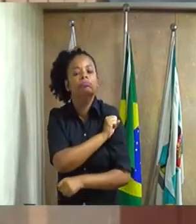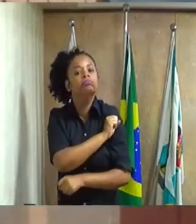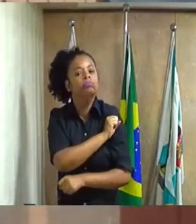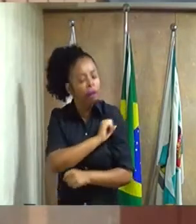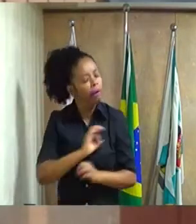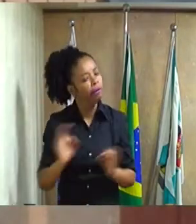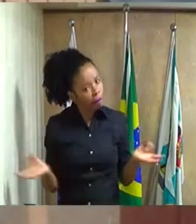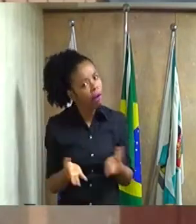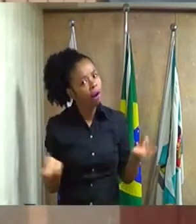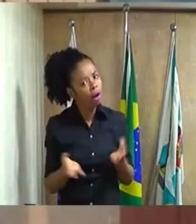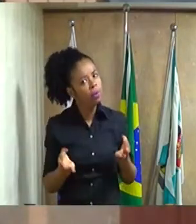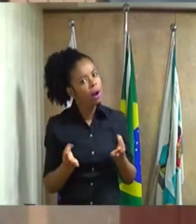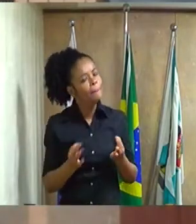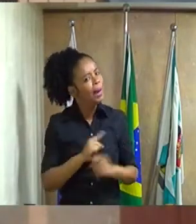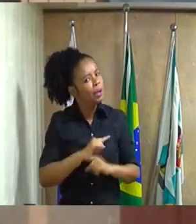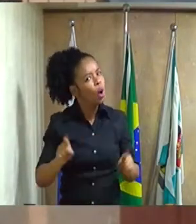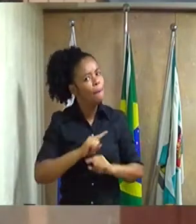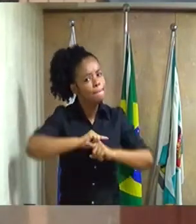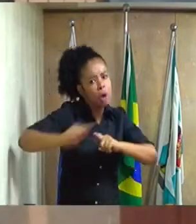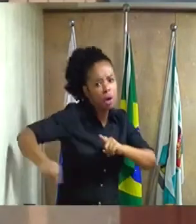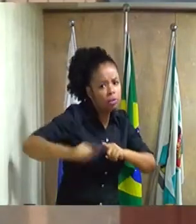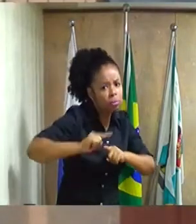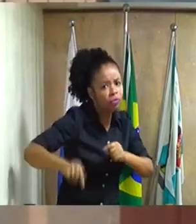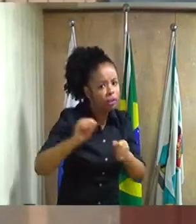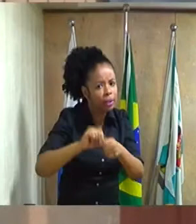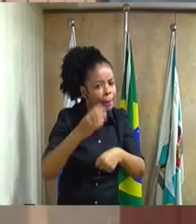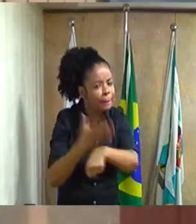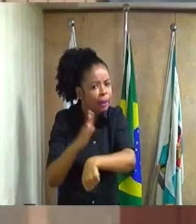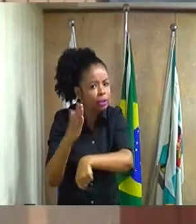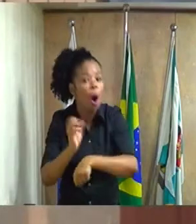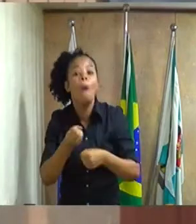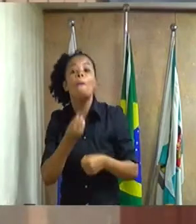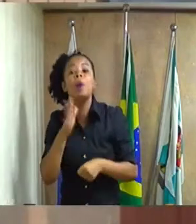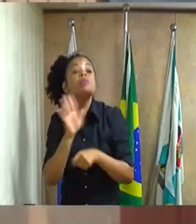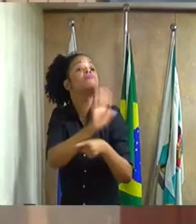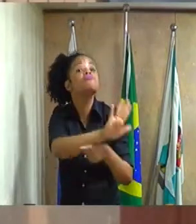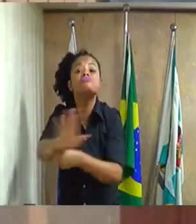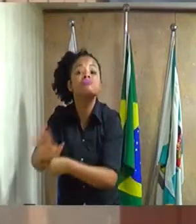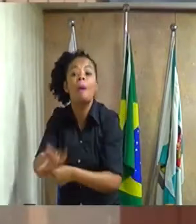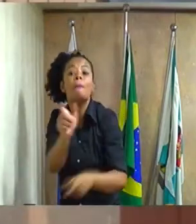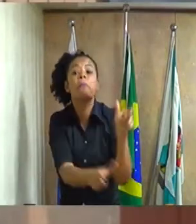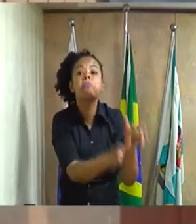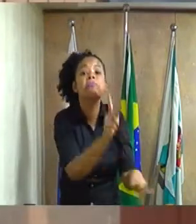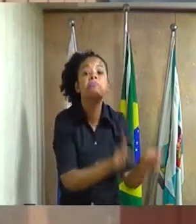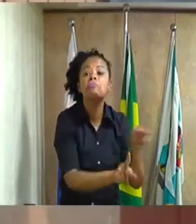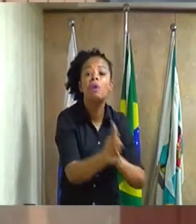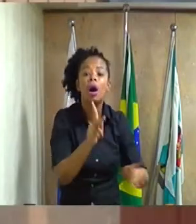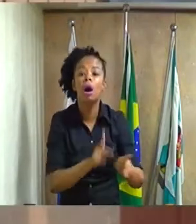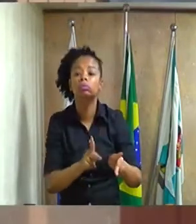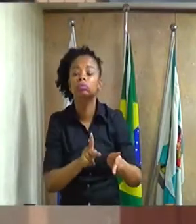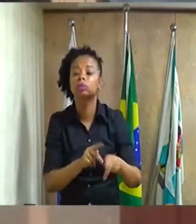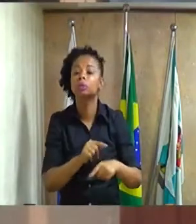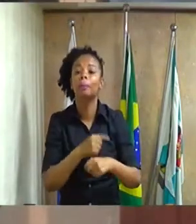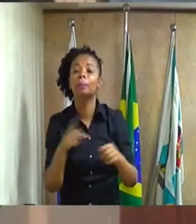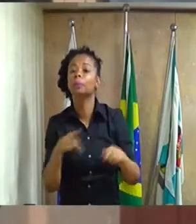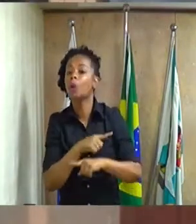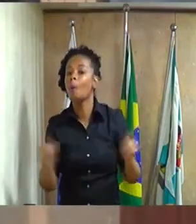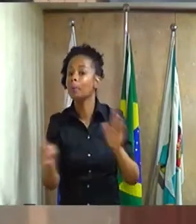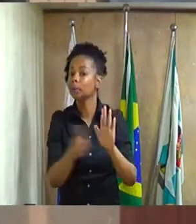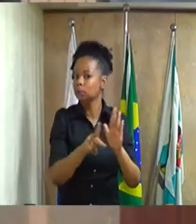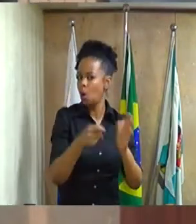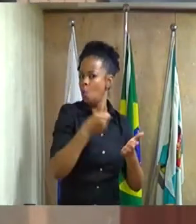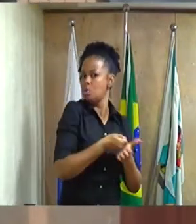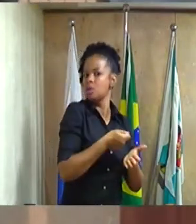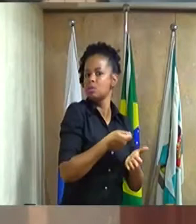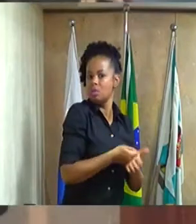proibido de fazer aquilo que, do bem, aquilo para bem que não é da sua obrigação. E foi isso que o